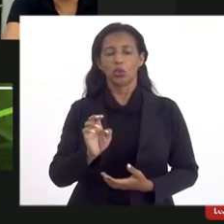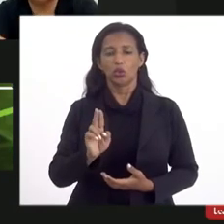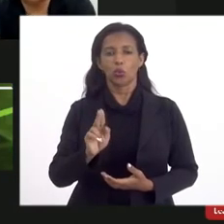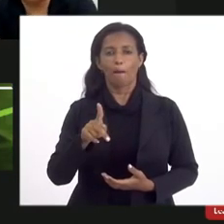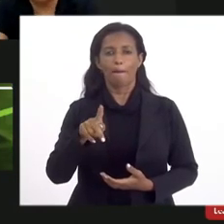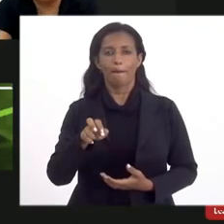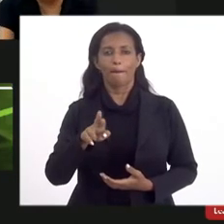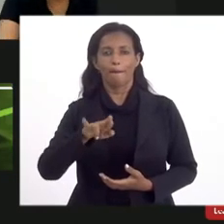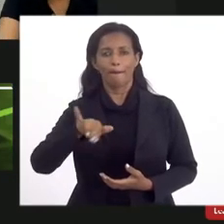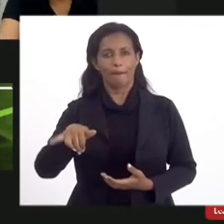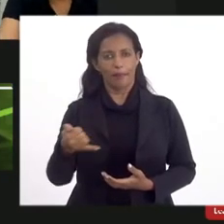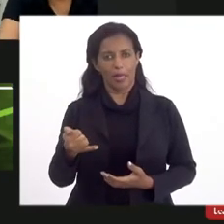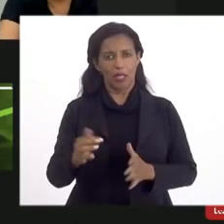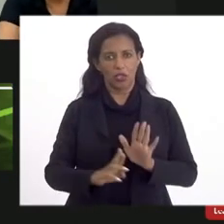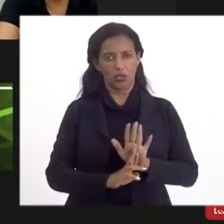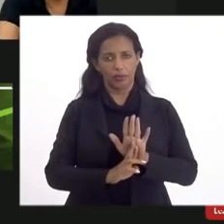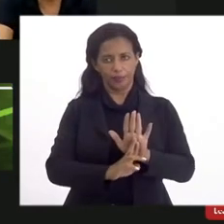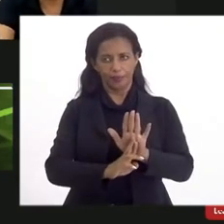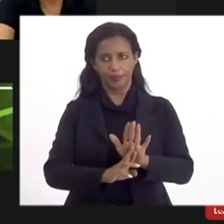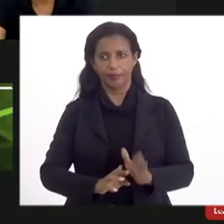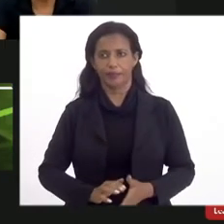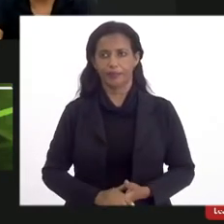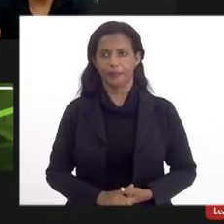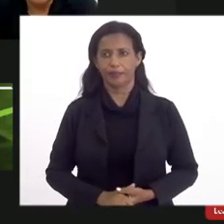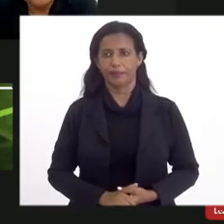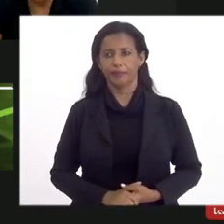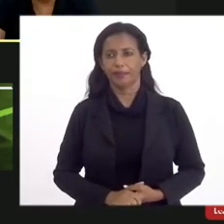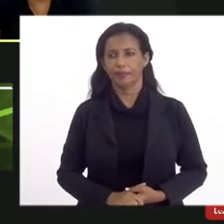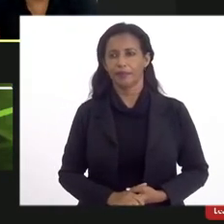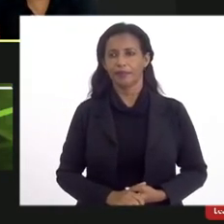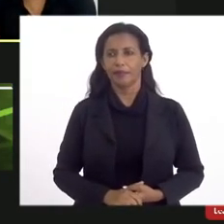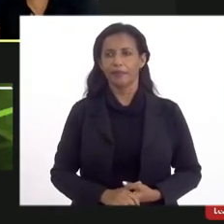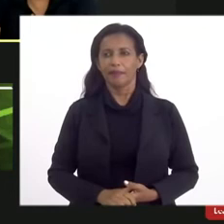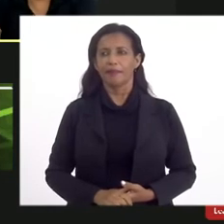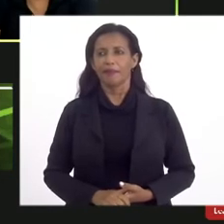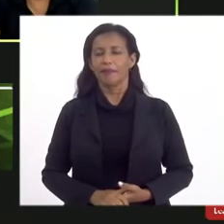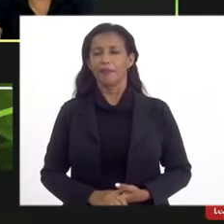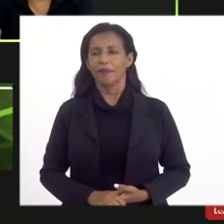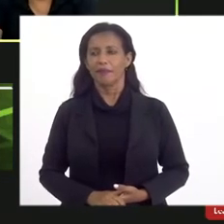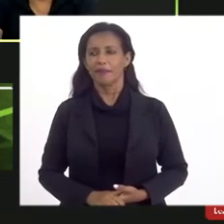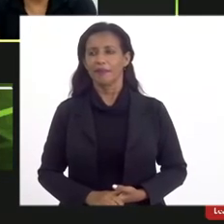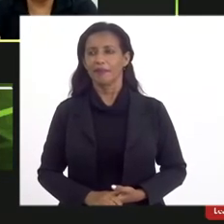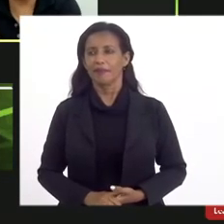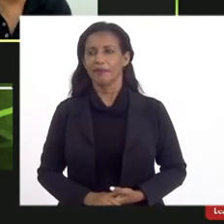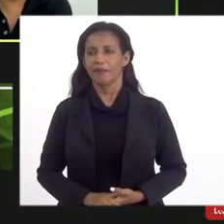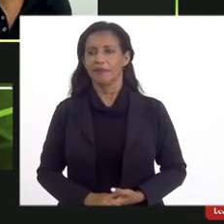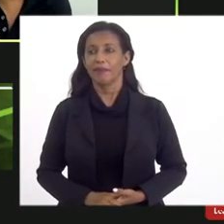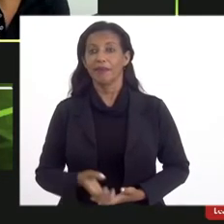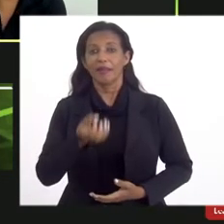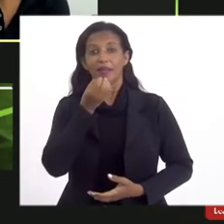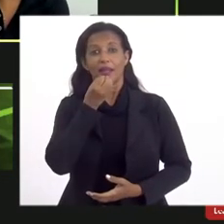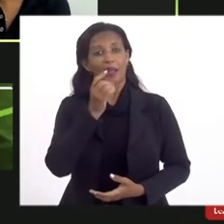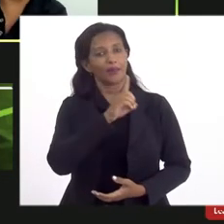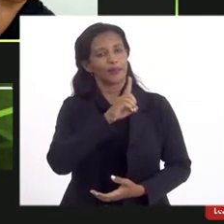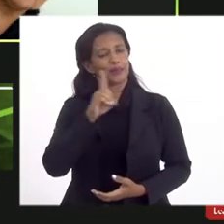não sei se tem mais alguém representando bom dia Cássia bem-vinda aqui a nossa audiência bom dia